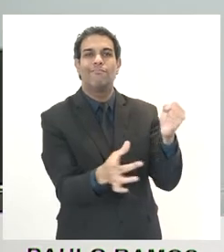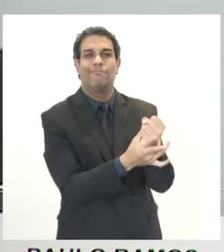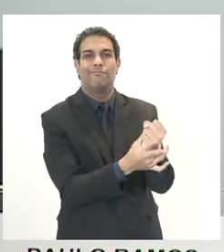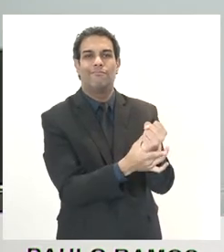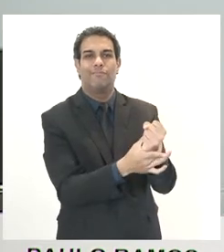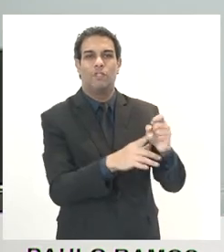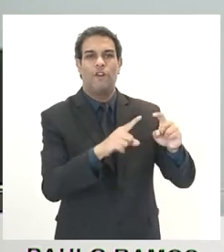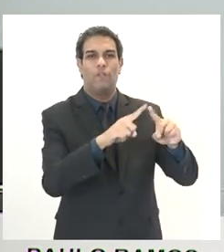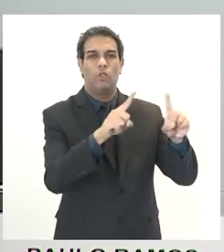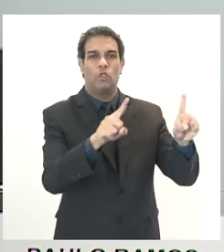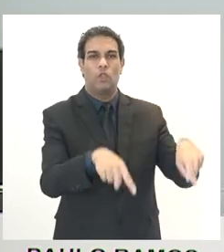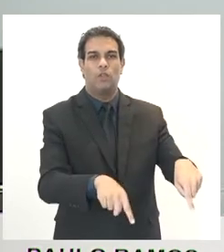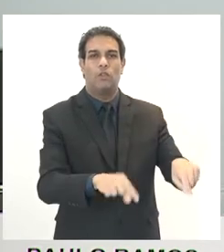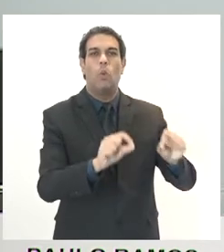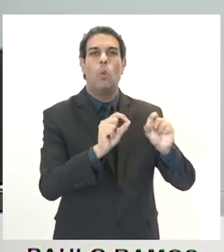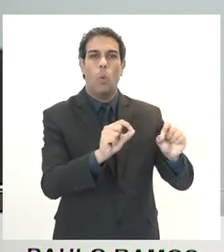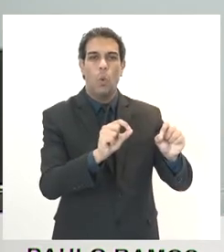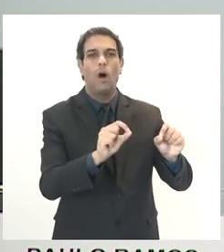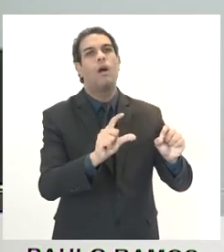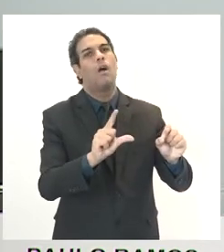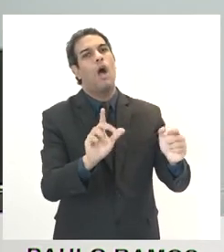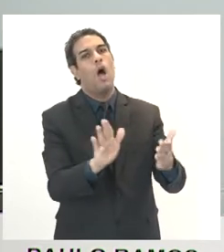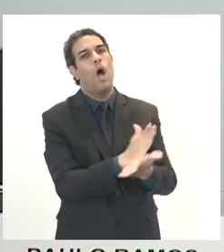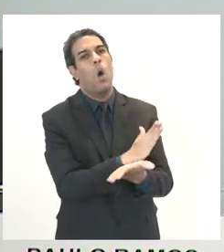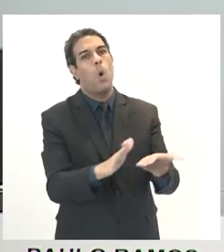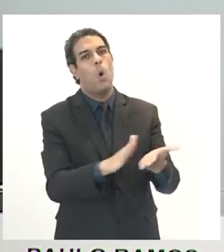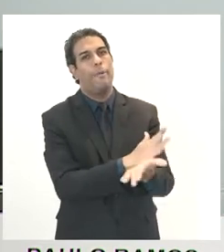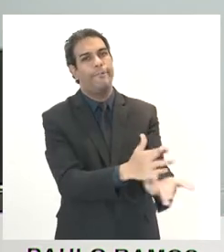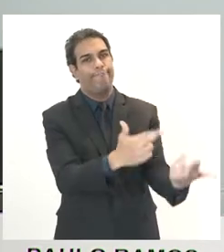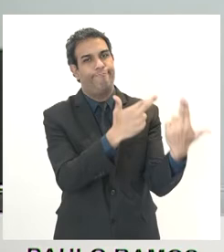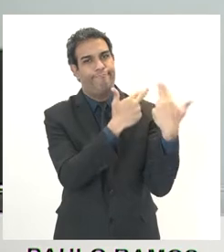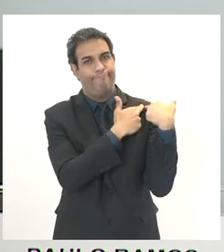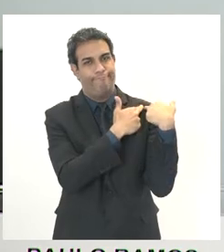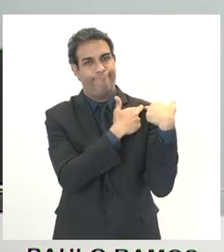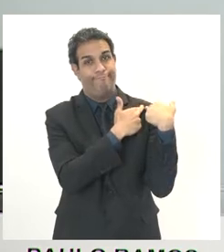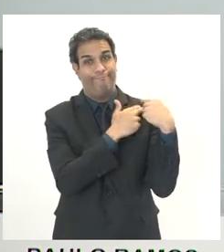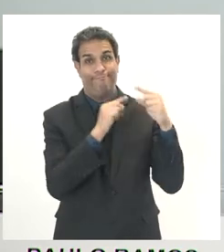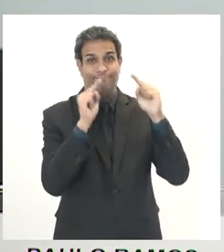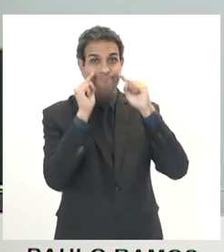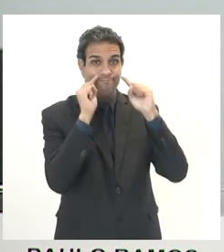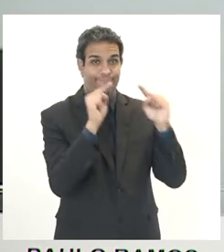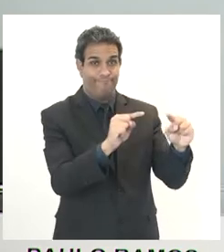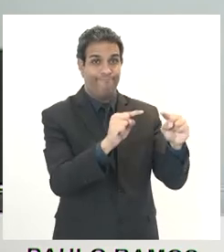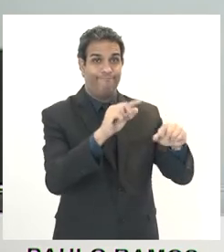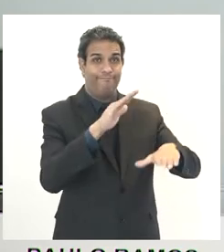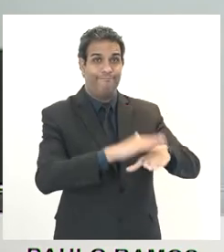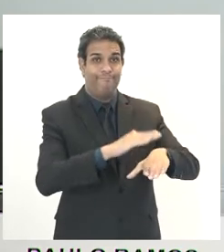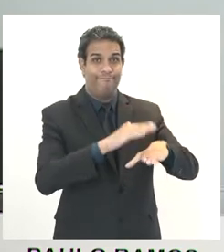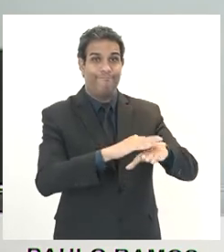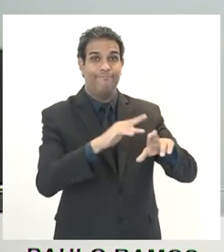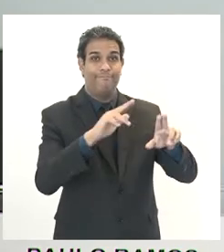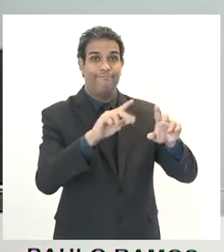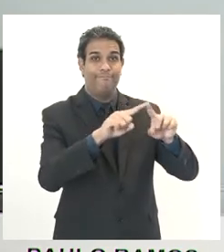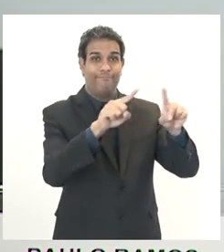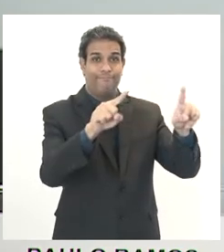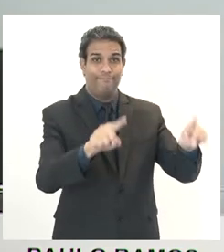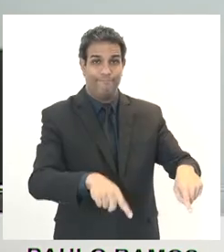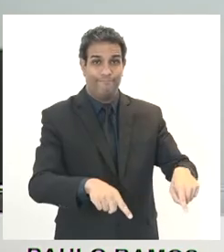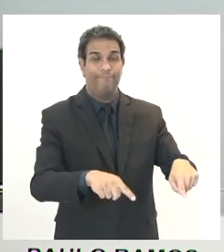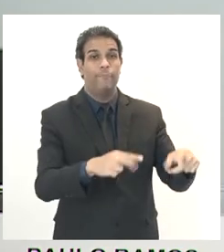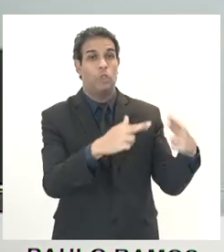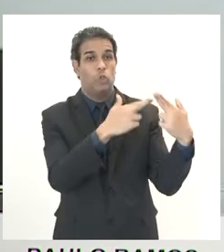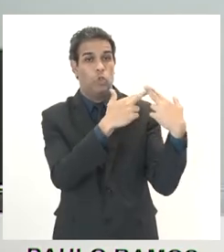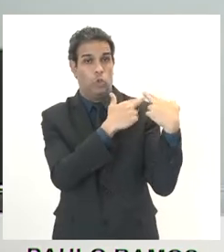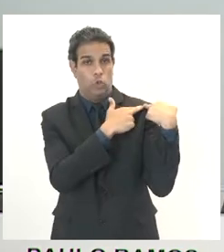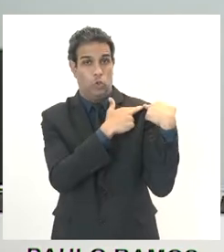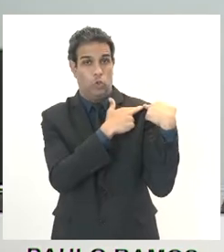servidor algumas atribuições, que é o servidor, além do dever, e o estatuto prevê,